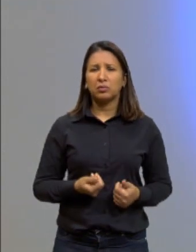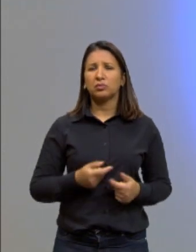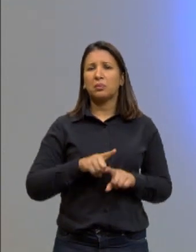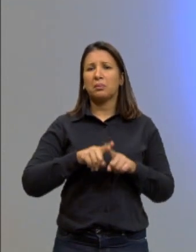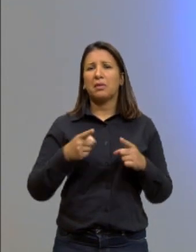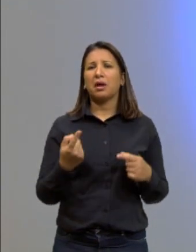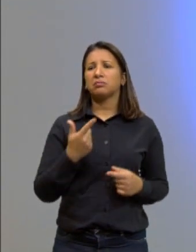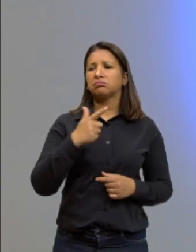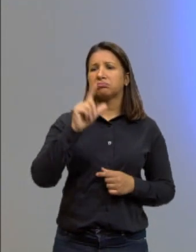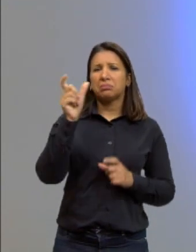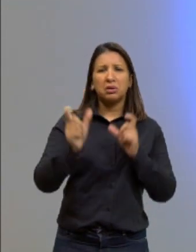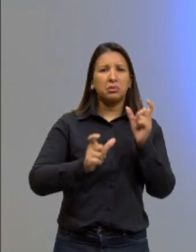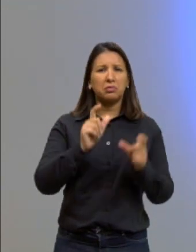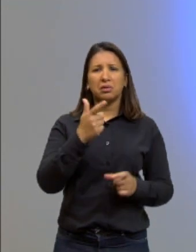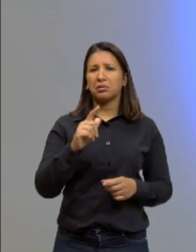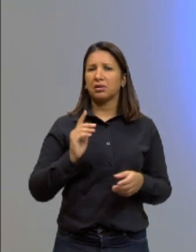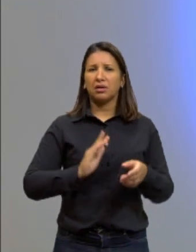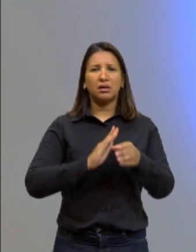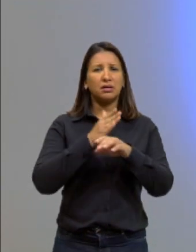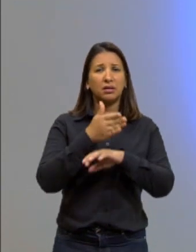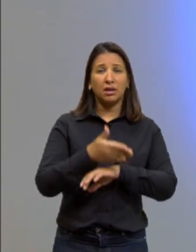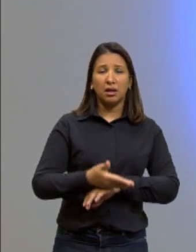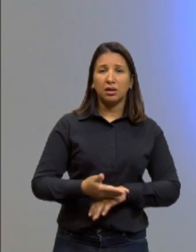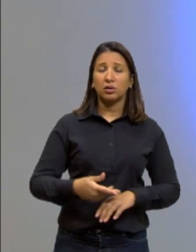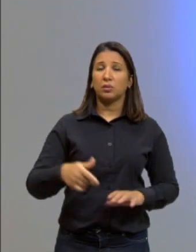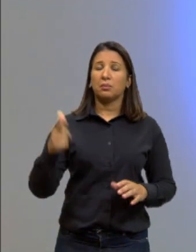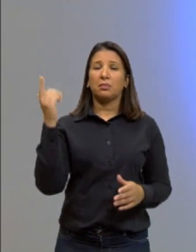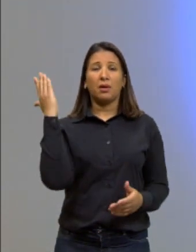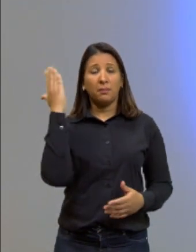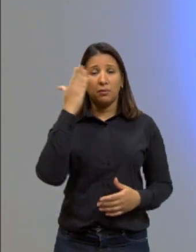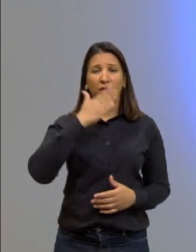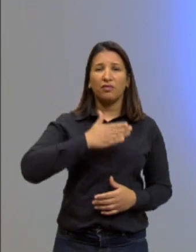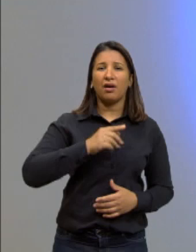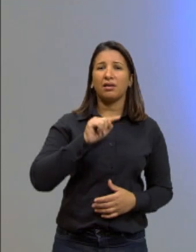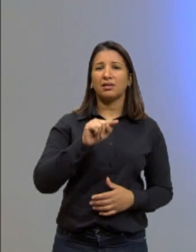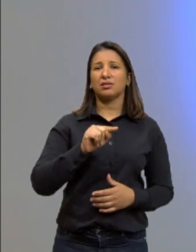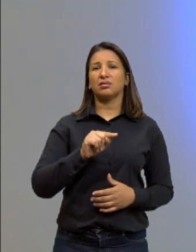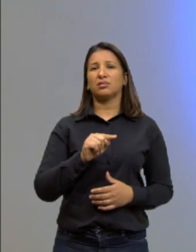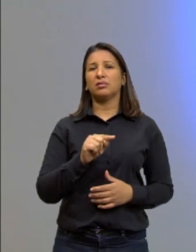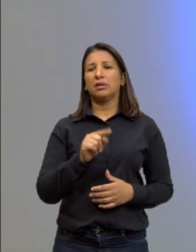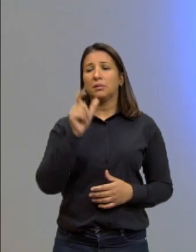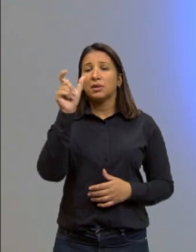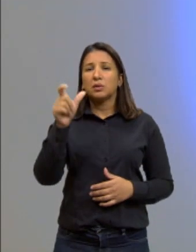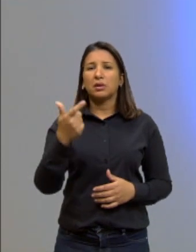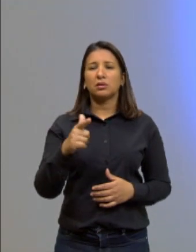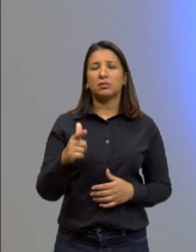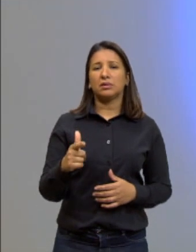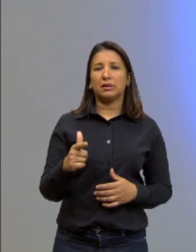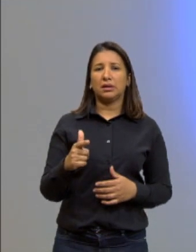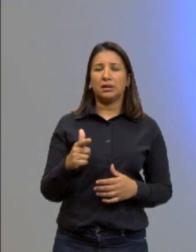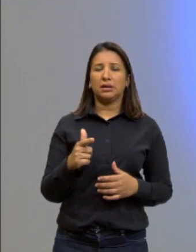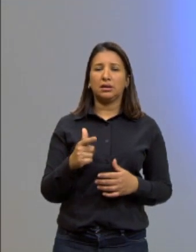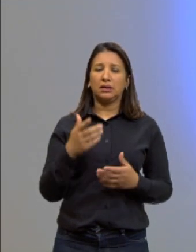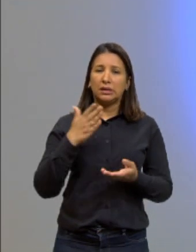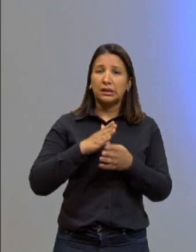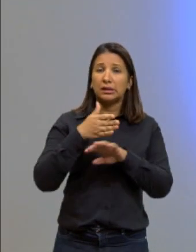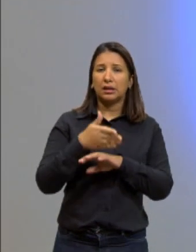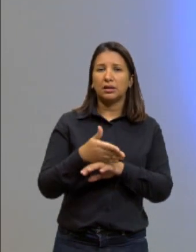todos têm acesso. Para comprovar que nem todos têm acesso, ela traz uma pesquisa